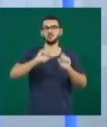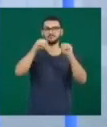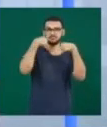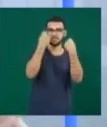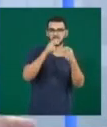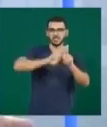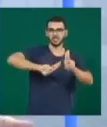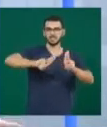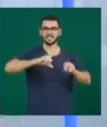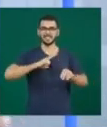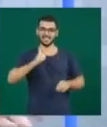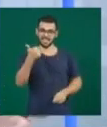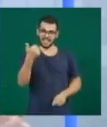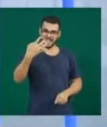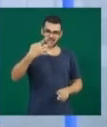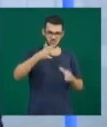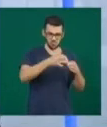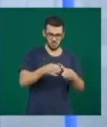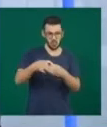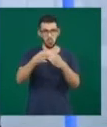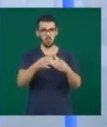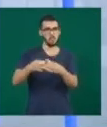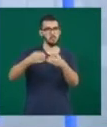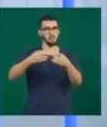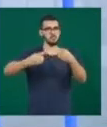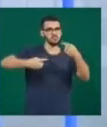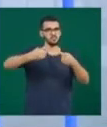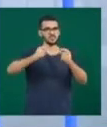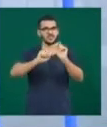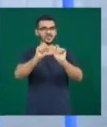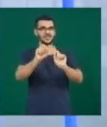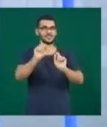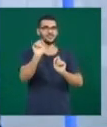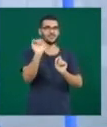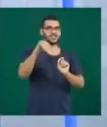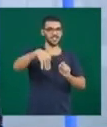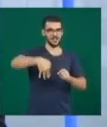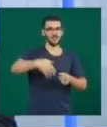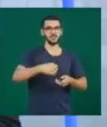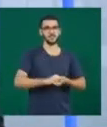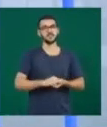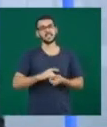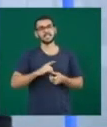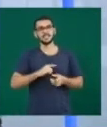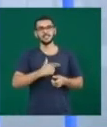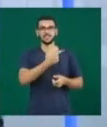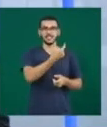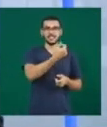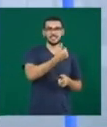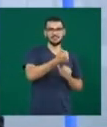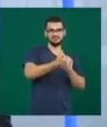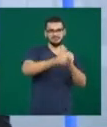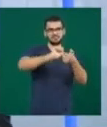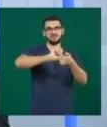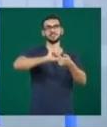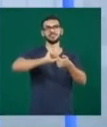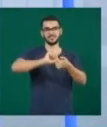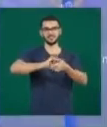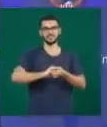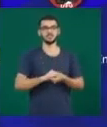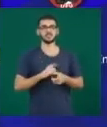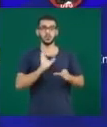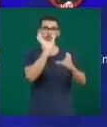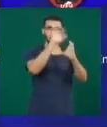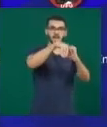disputam as vagas para as finais, em 22 jogos e 6 modalidades. No basquete, os jogos acontecem no ginásio